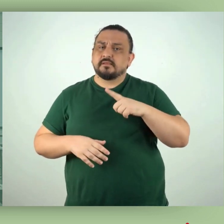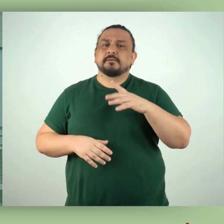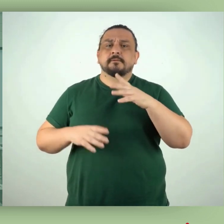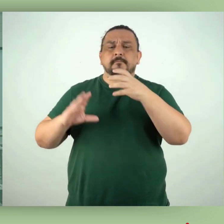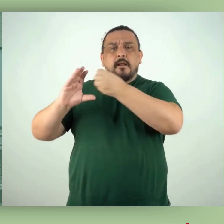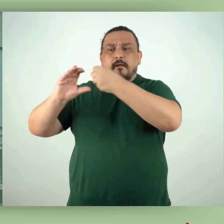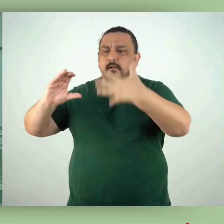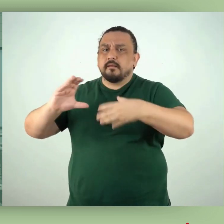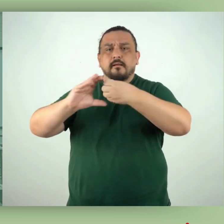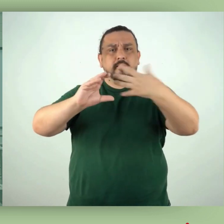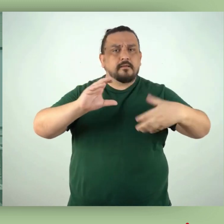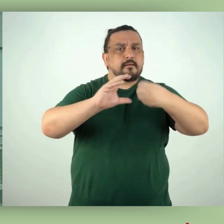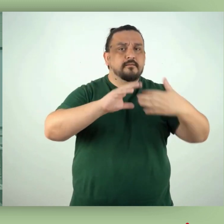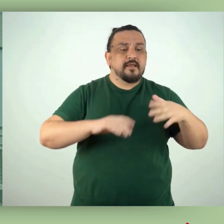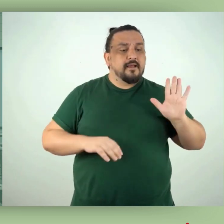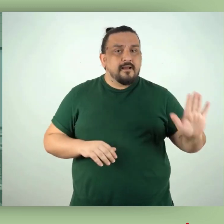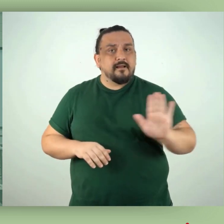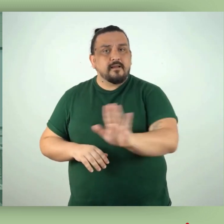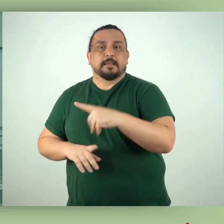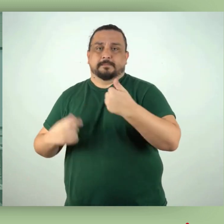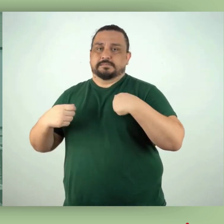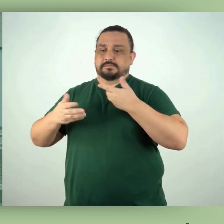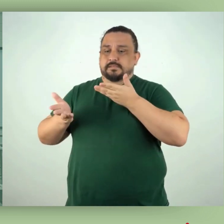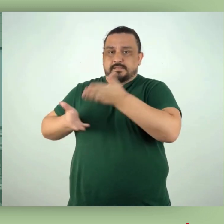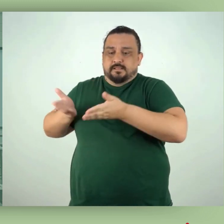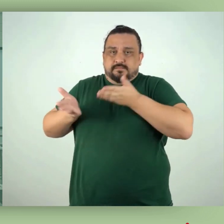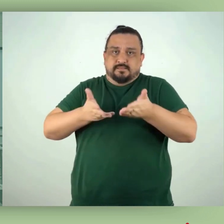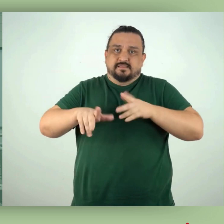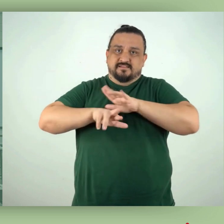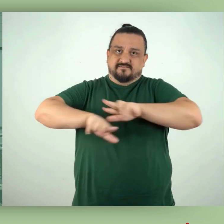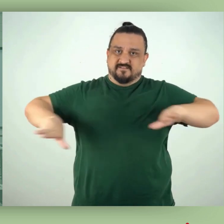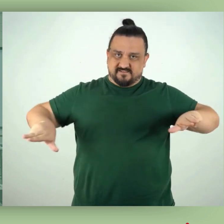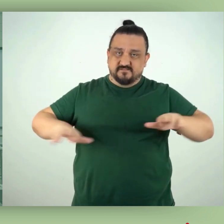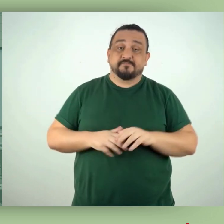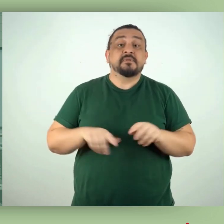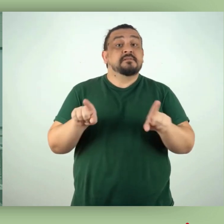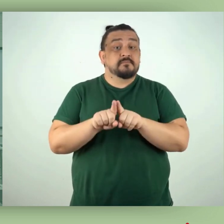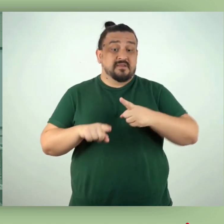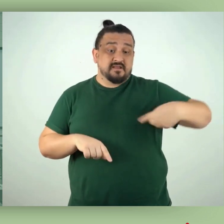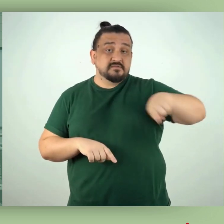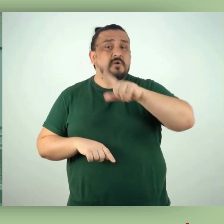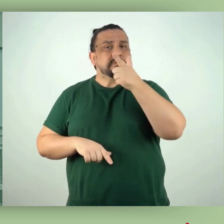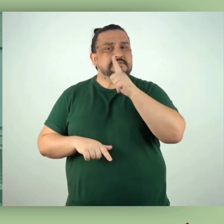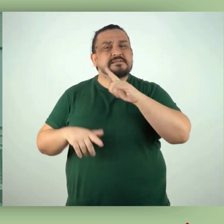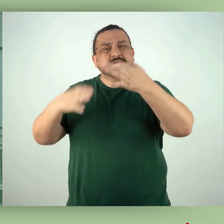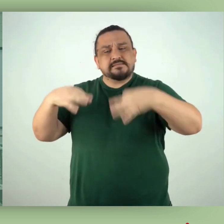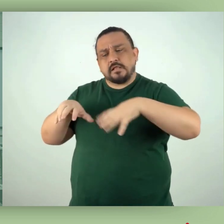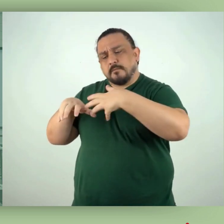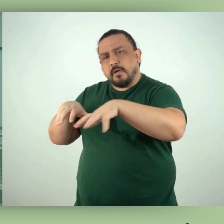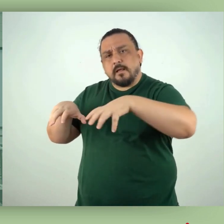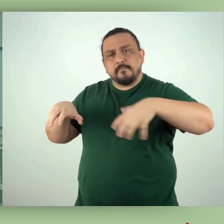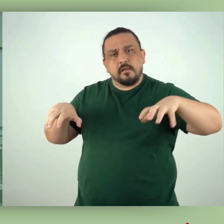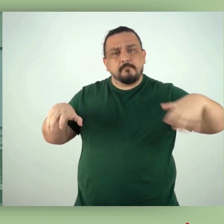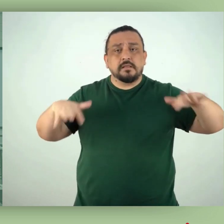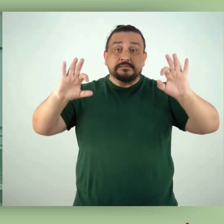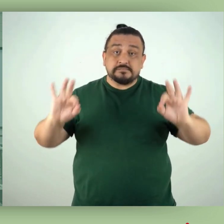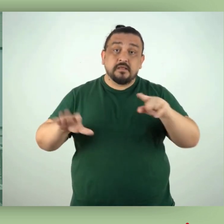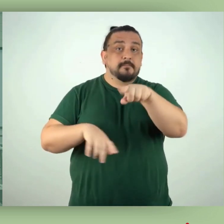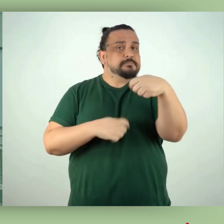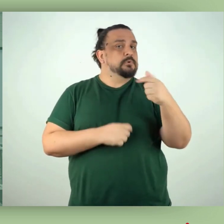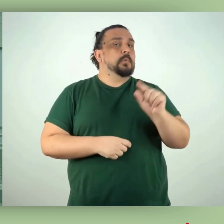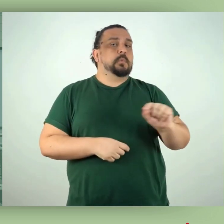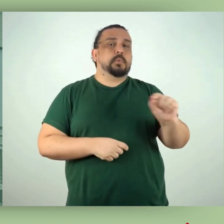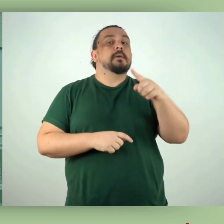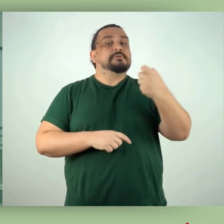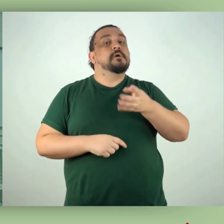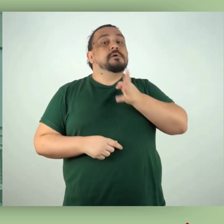existem muitas particularidades no gerenciamento de cada grupo de resíduos e, para que façamos a correta segregação,